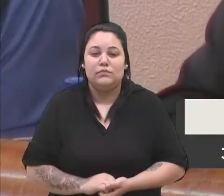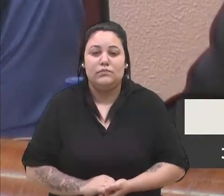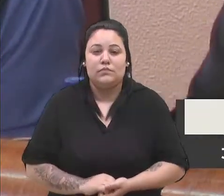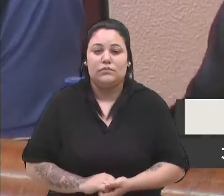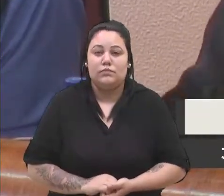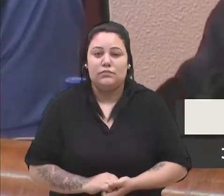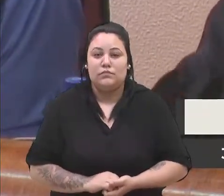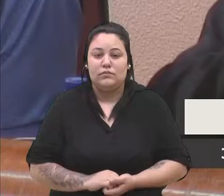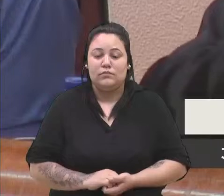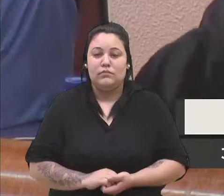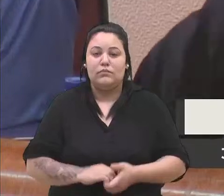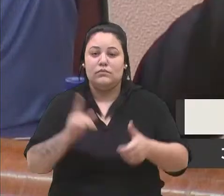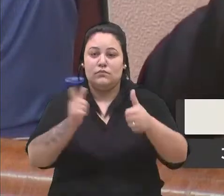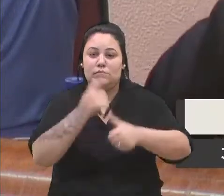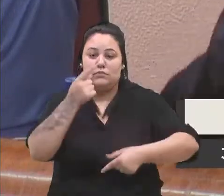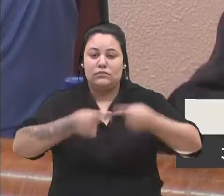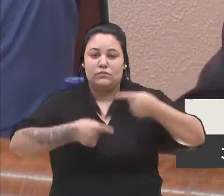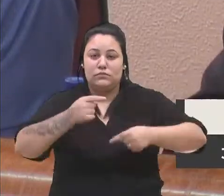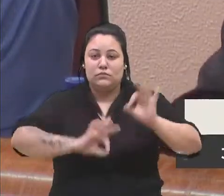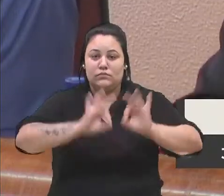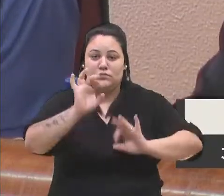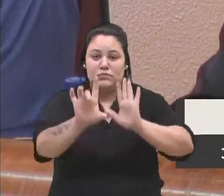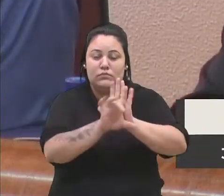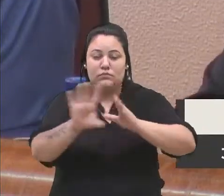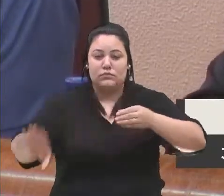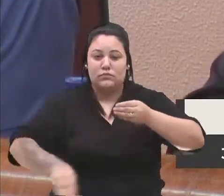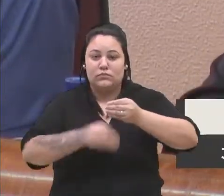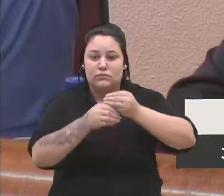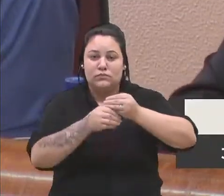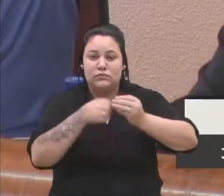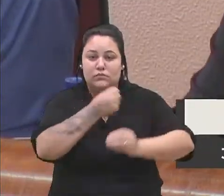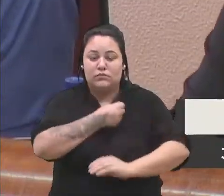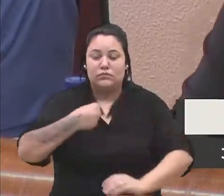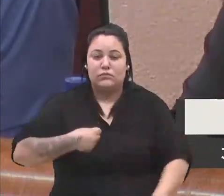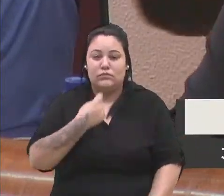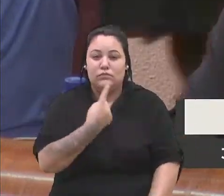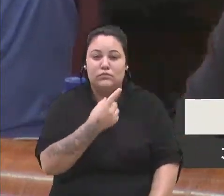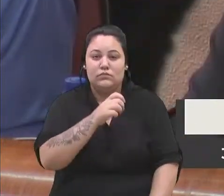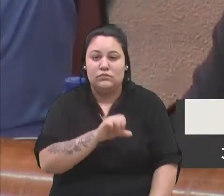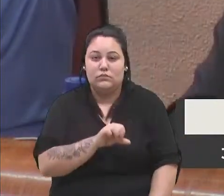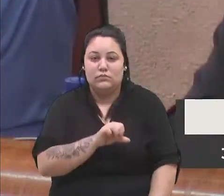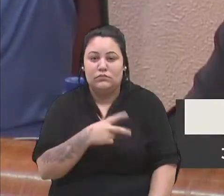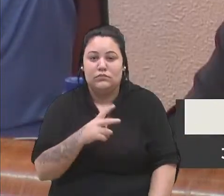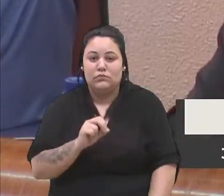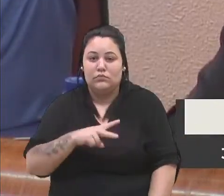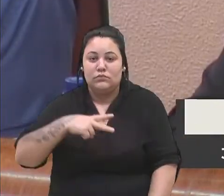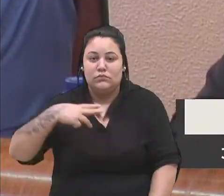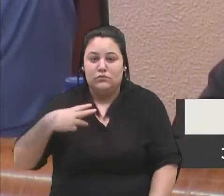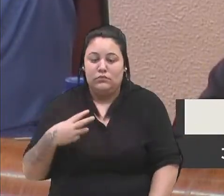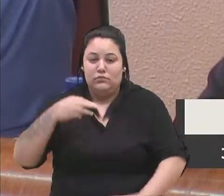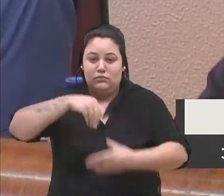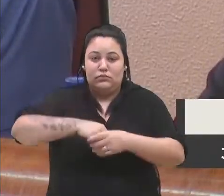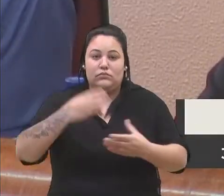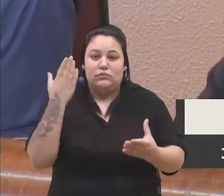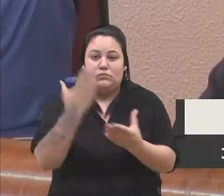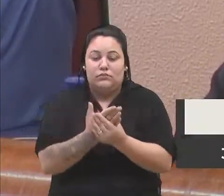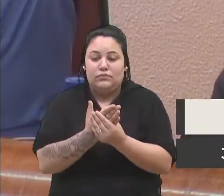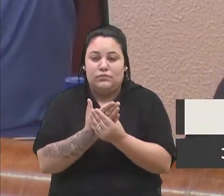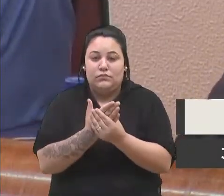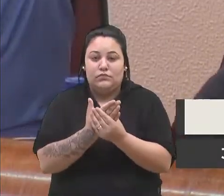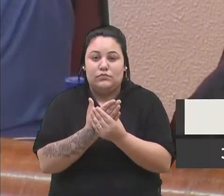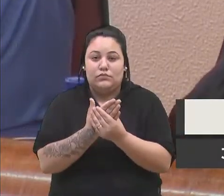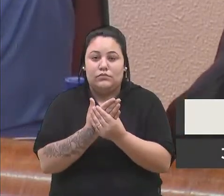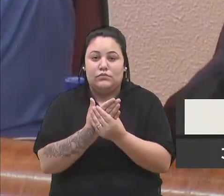em primeira discussão, o projeto de lei complementar número 19-2023, contido no processo número